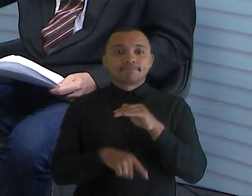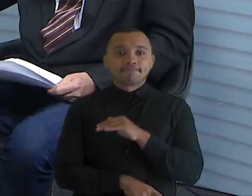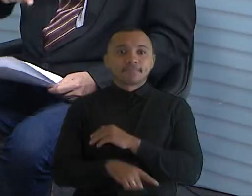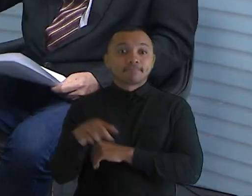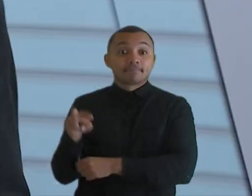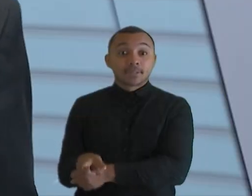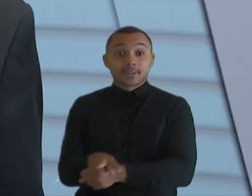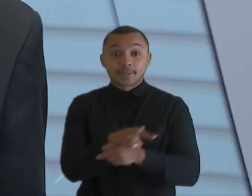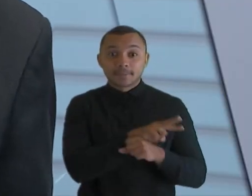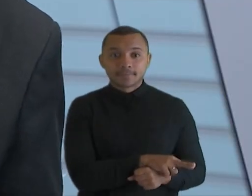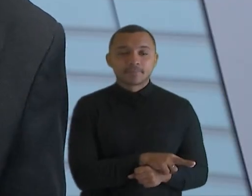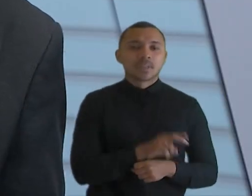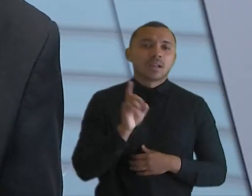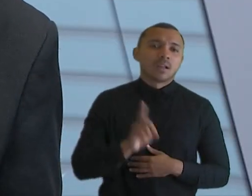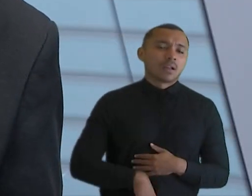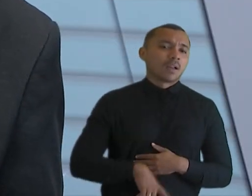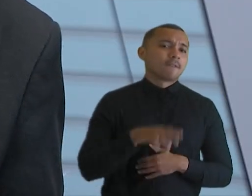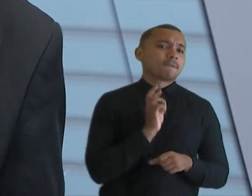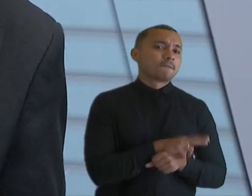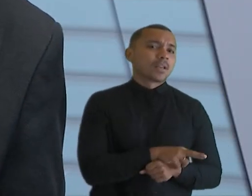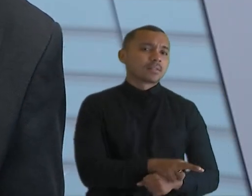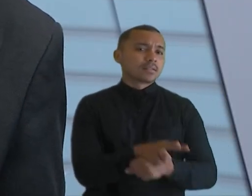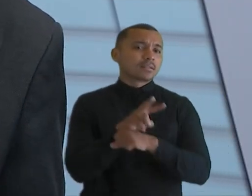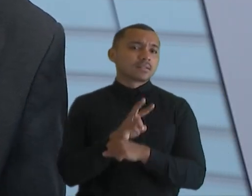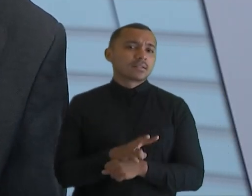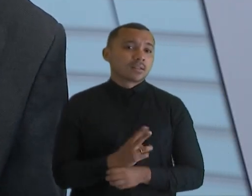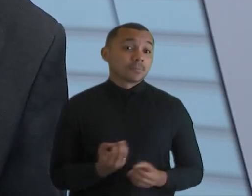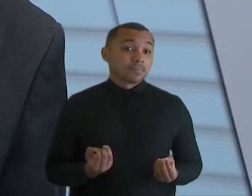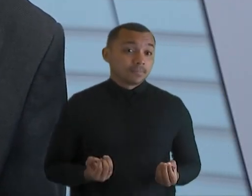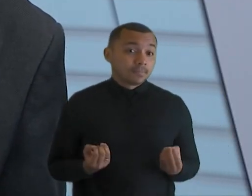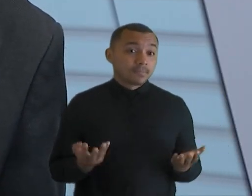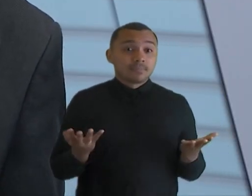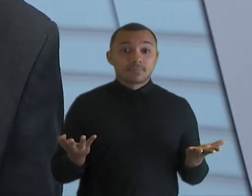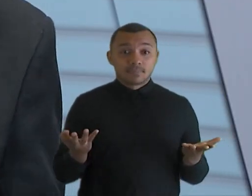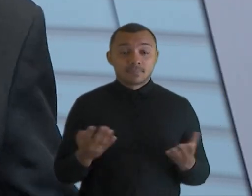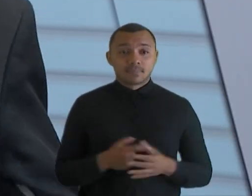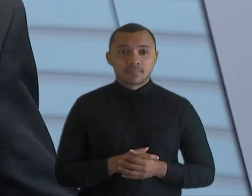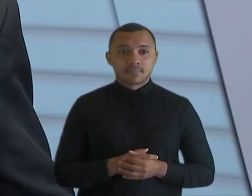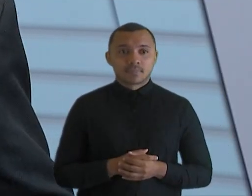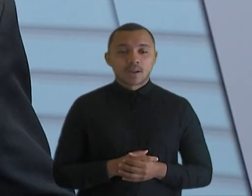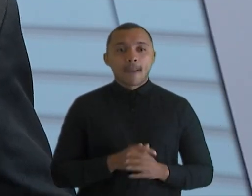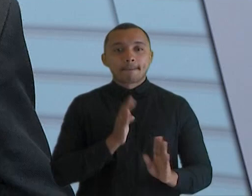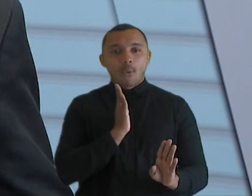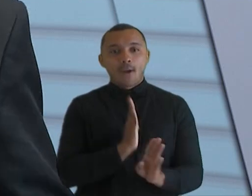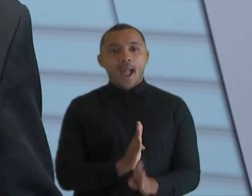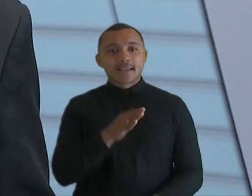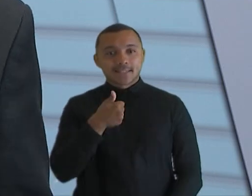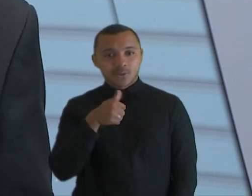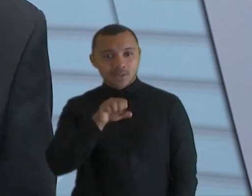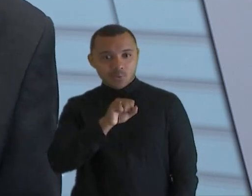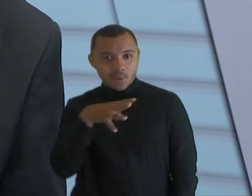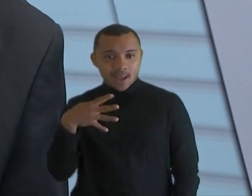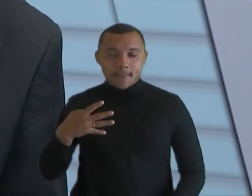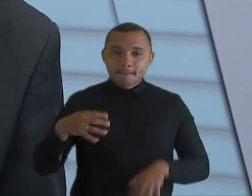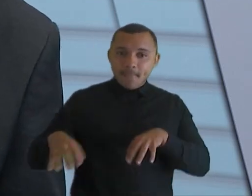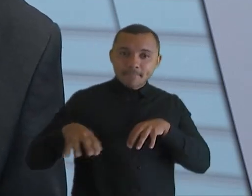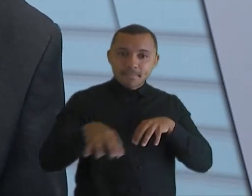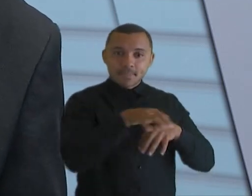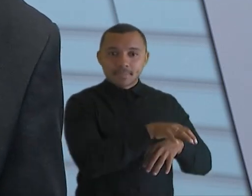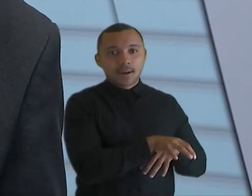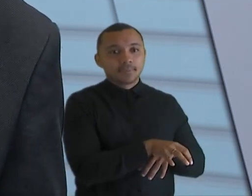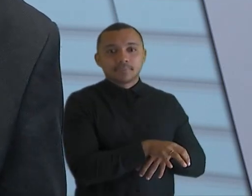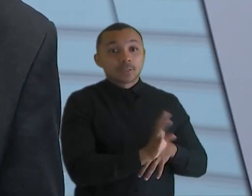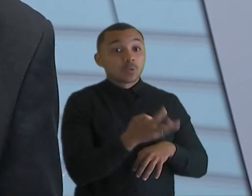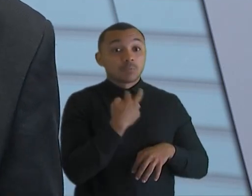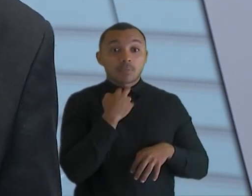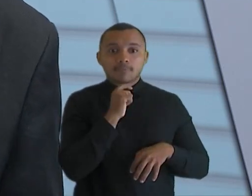Essas rotinas de fiscalização, tem um critério, porque são 184 municípios, evidentemente que não dá